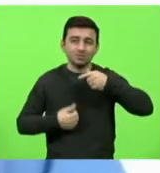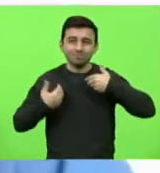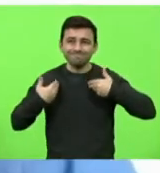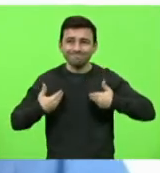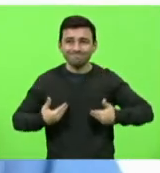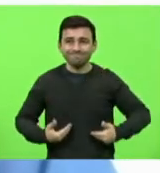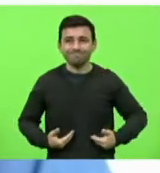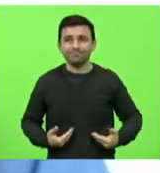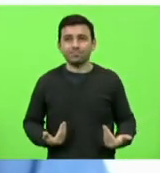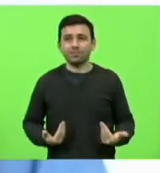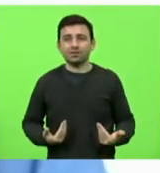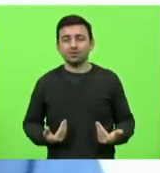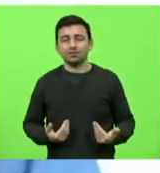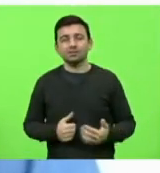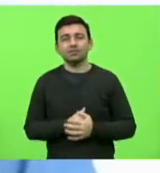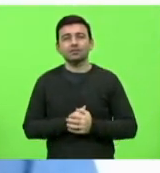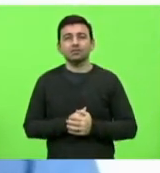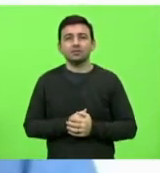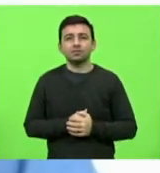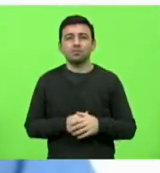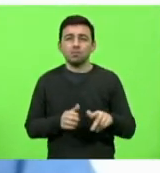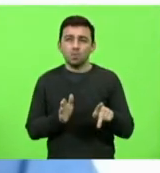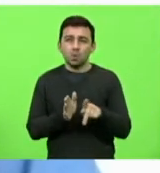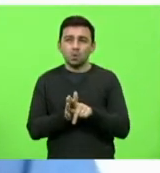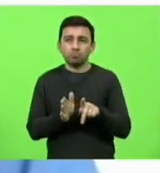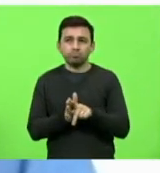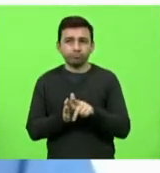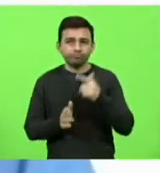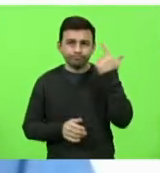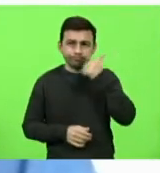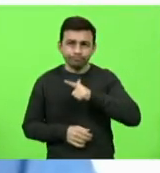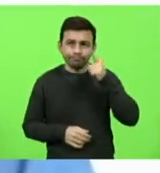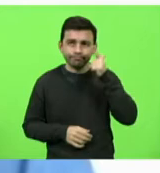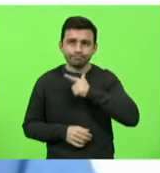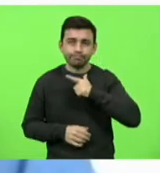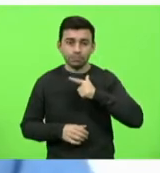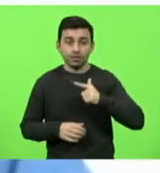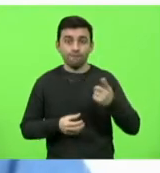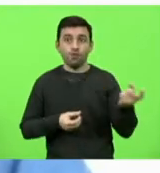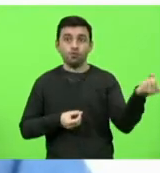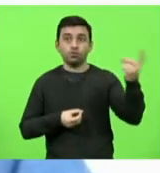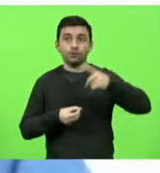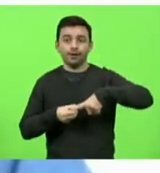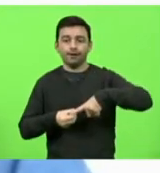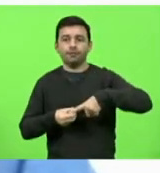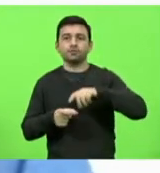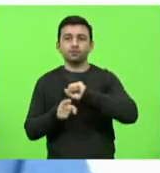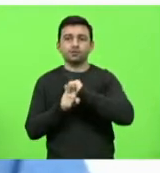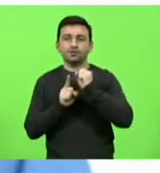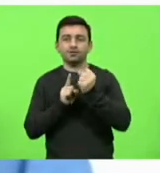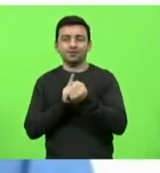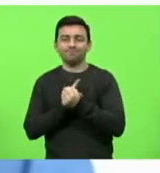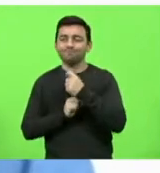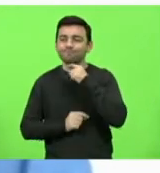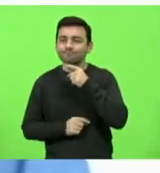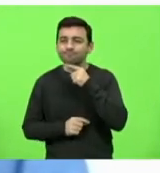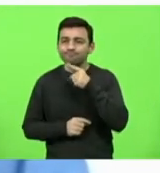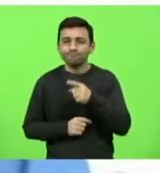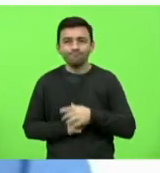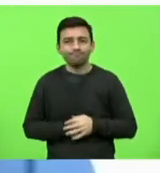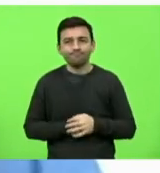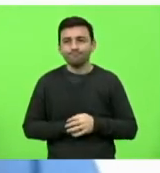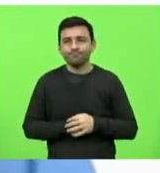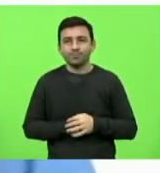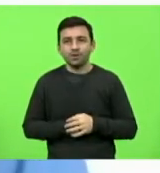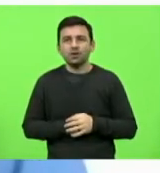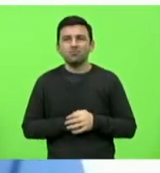espirituais para se reintegrar na sociedade. Muitos saindo, às vezes,